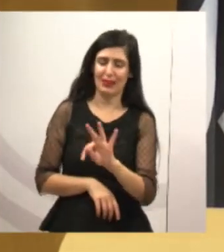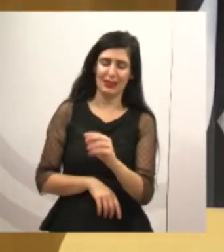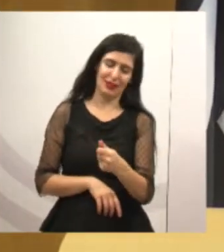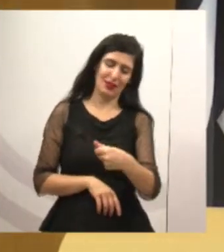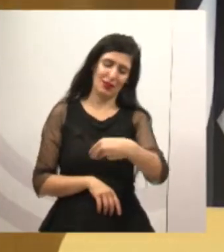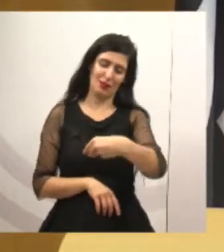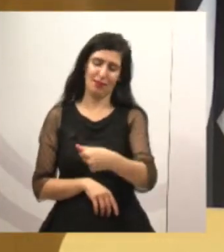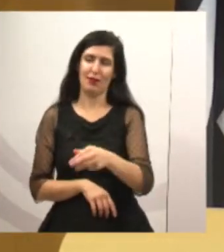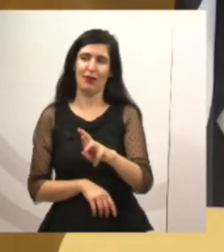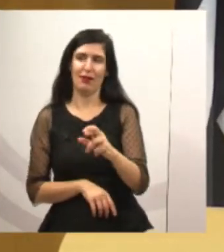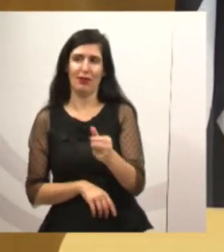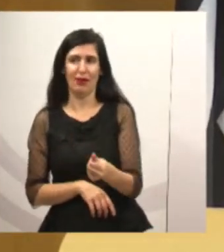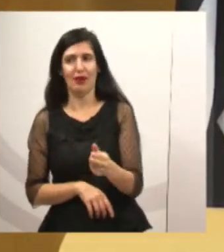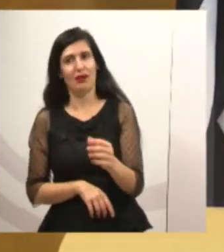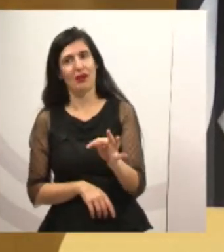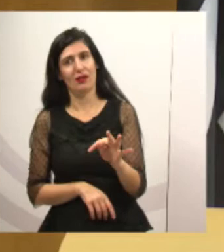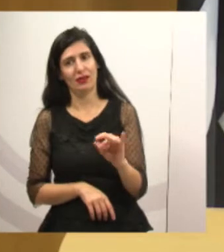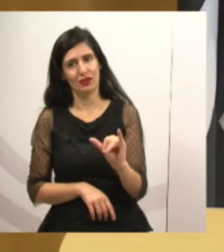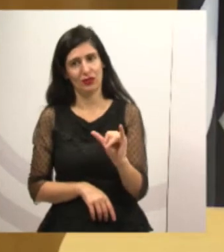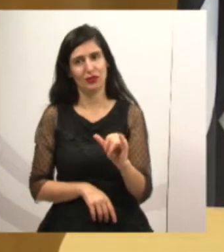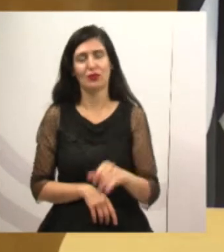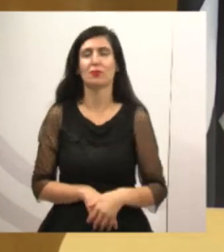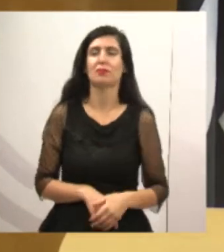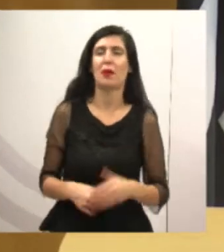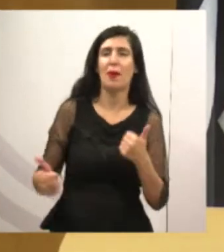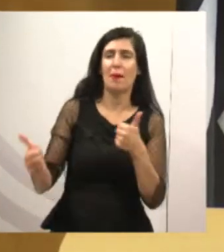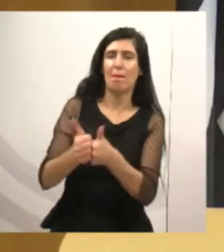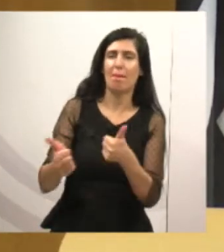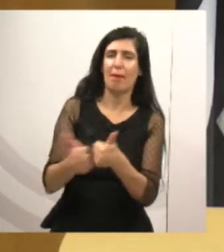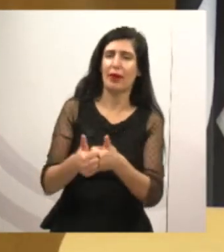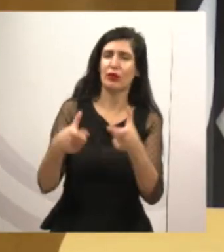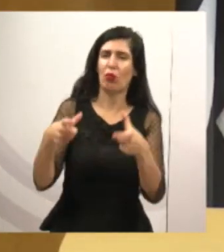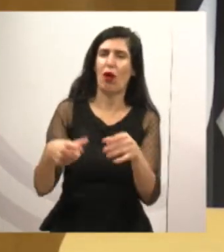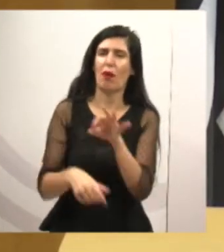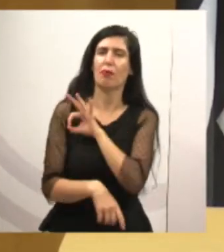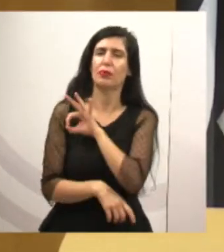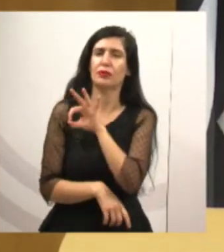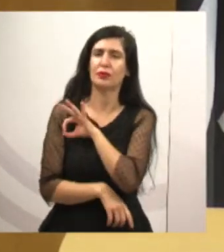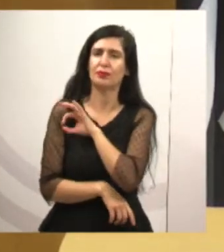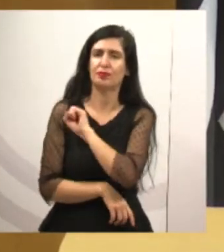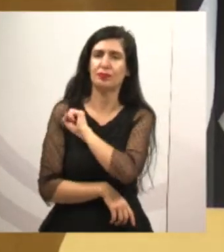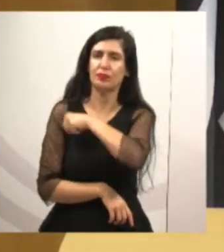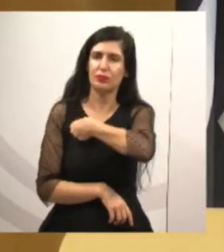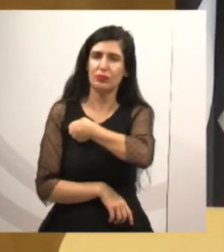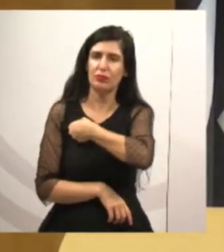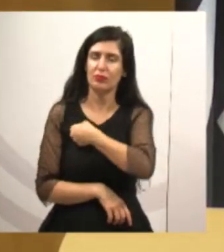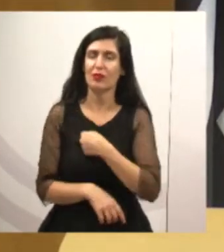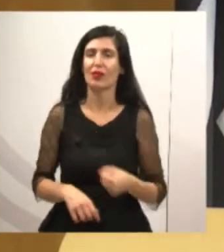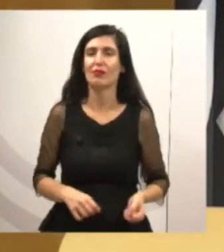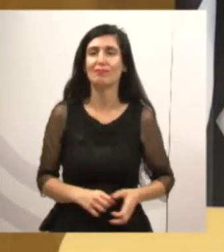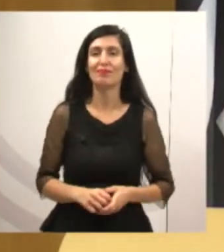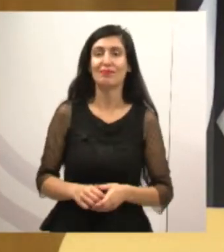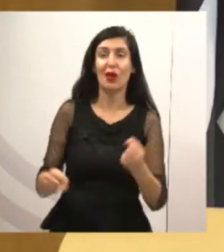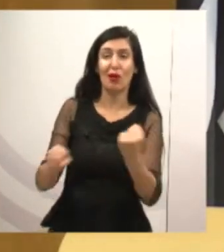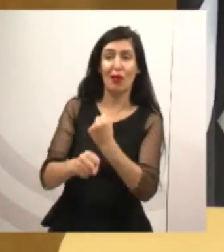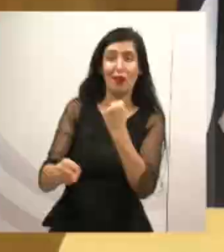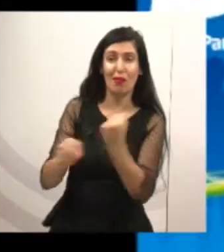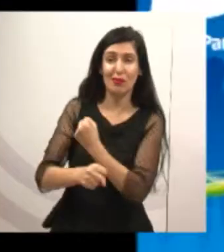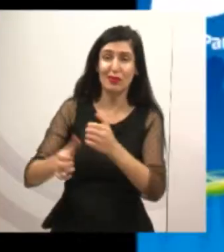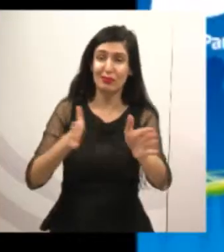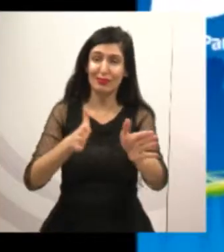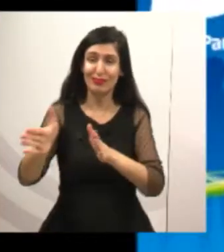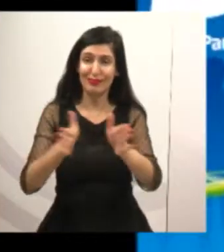Delegacia da Esqueira Campos. Então mais uma obra aí do nosso governo Isaías Santana. Pode pôr mais uma?